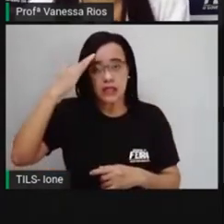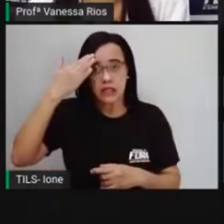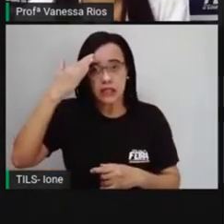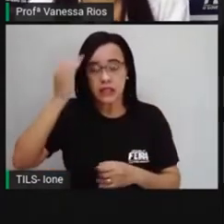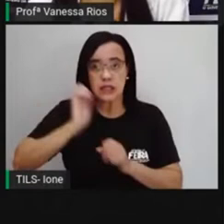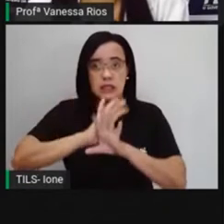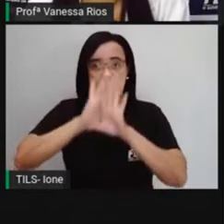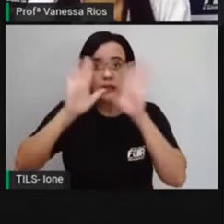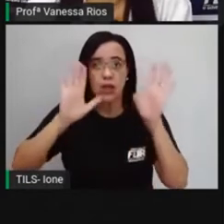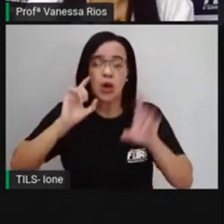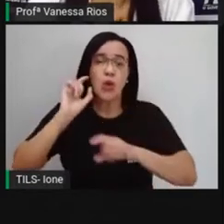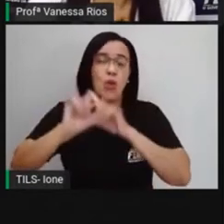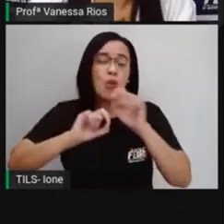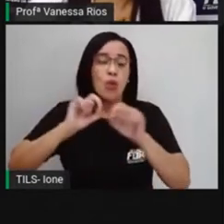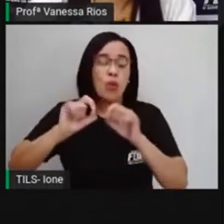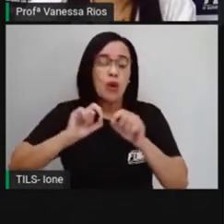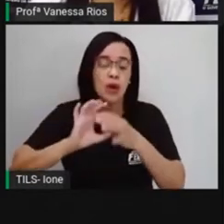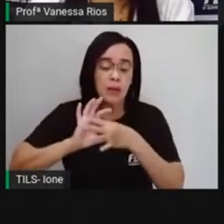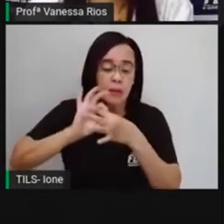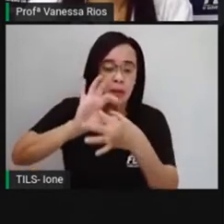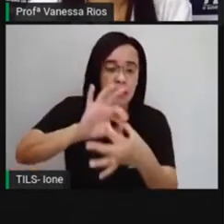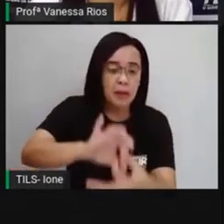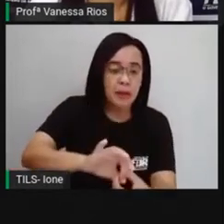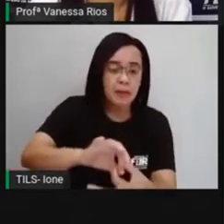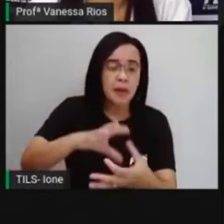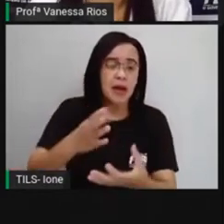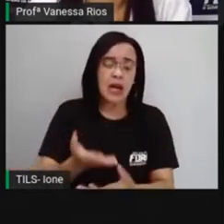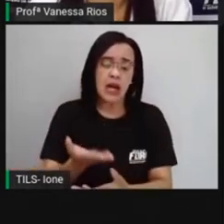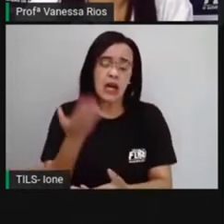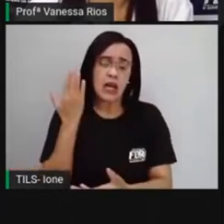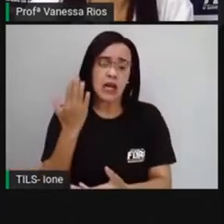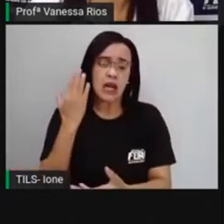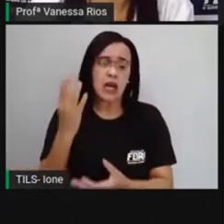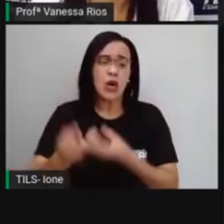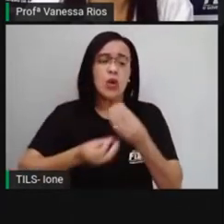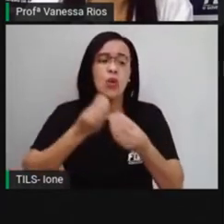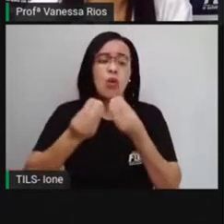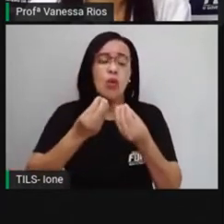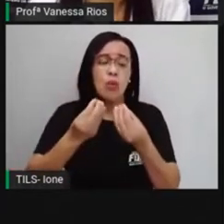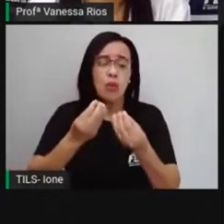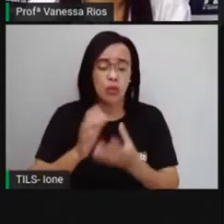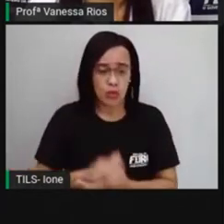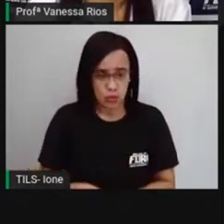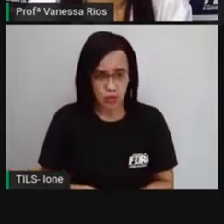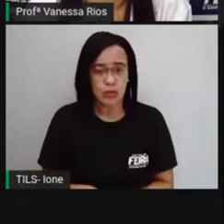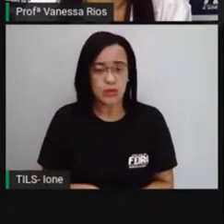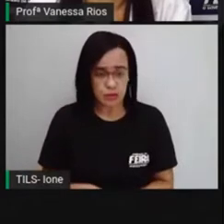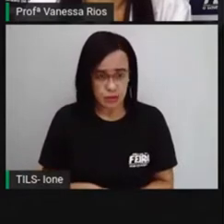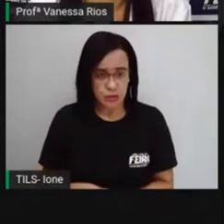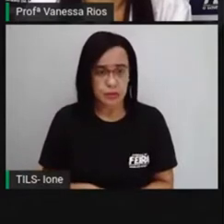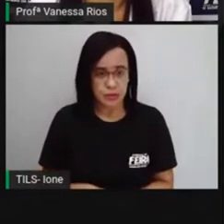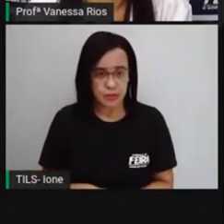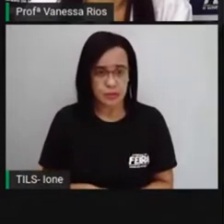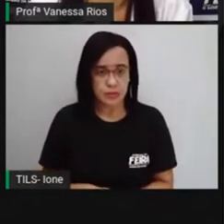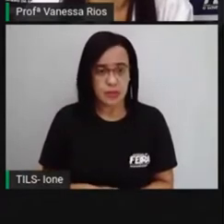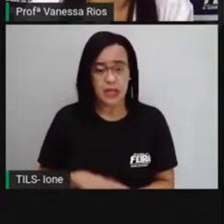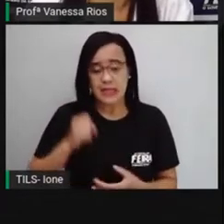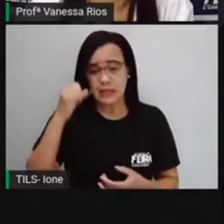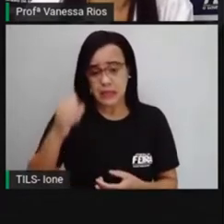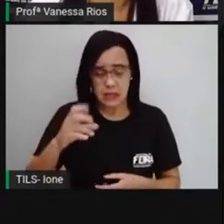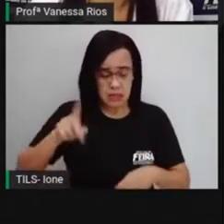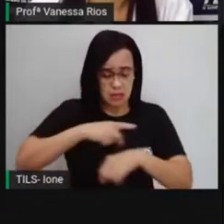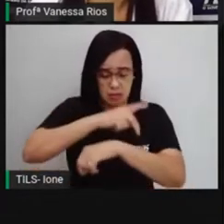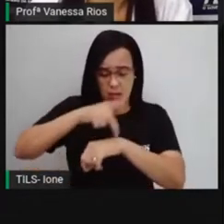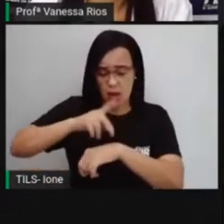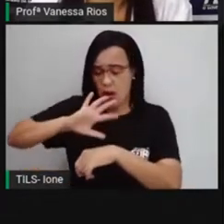aí também, que mesmo que acontecesse na África, né, tornar alguém escravo, né, alguém ali que não era o dono